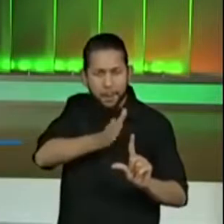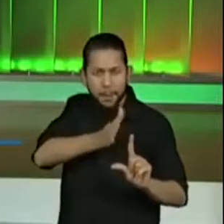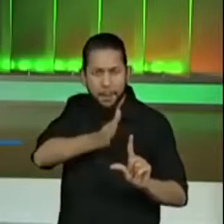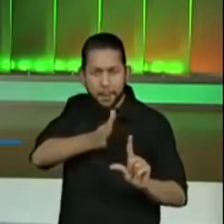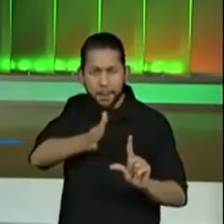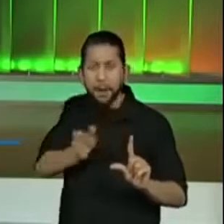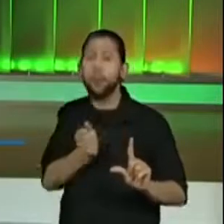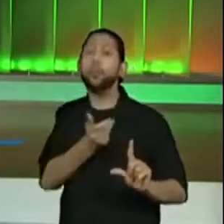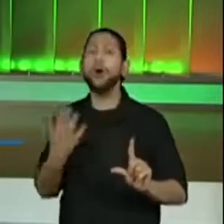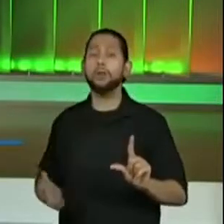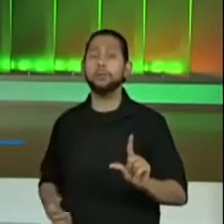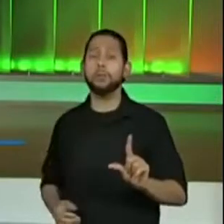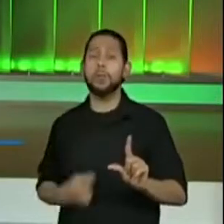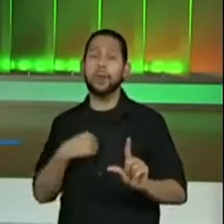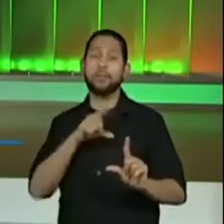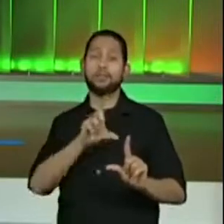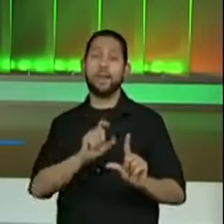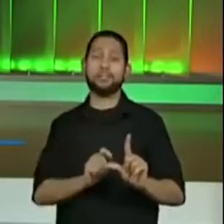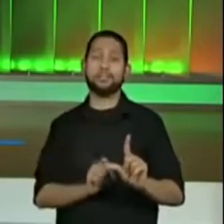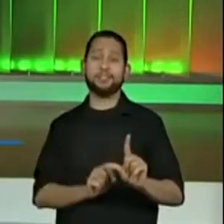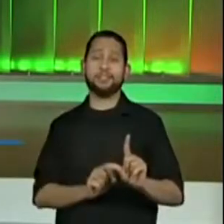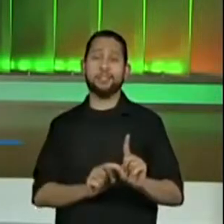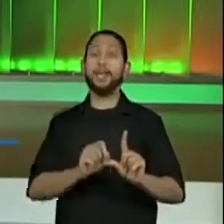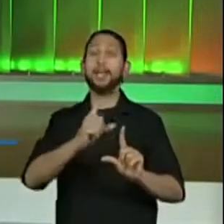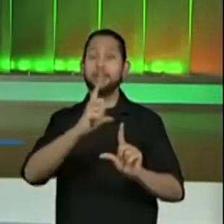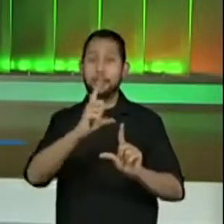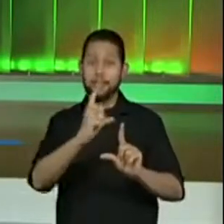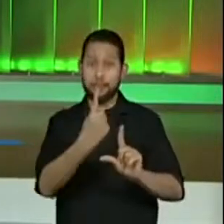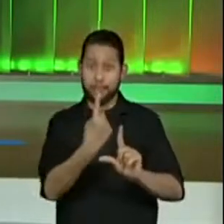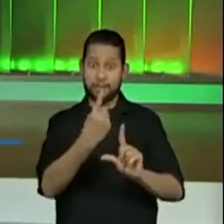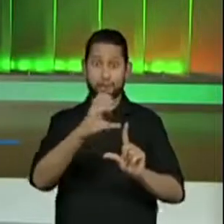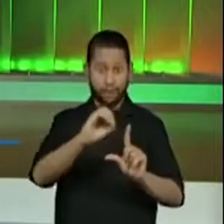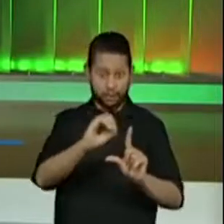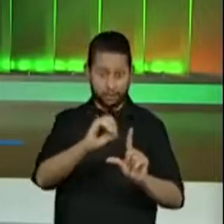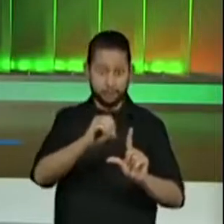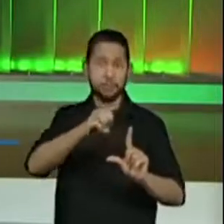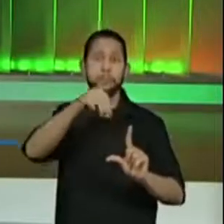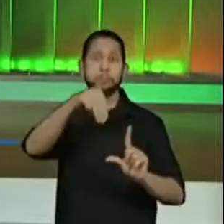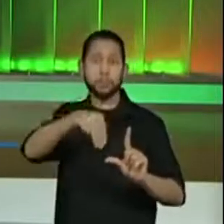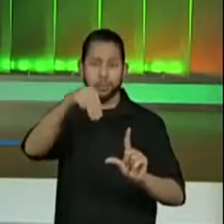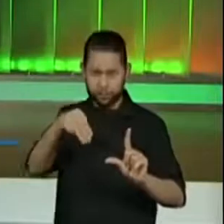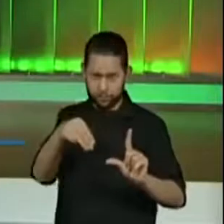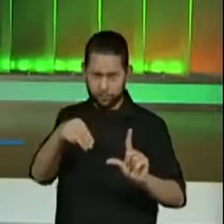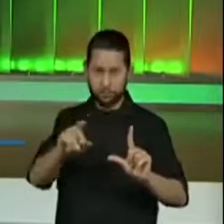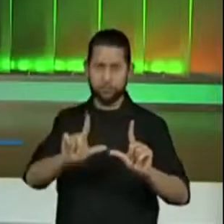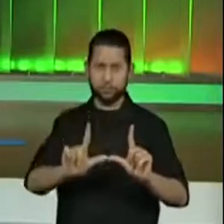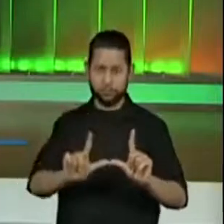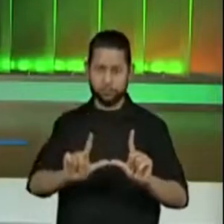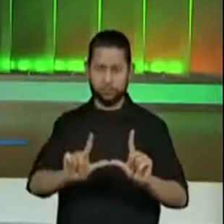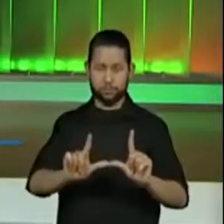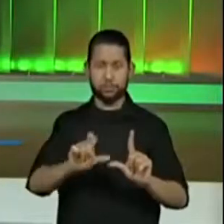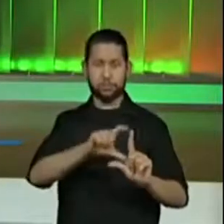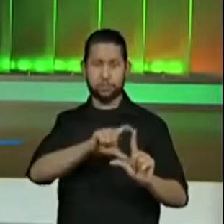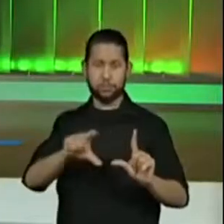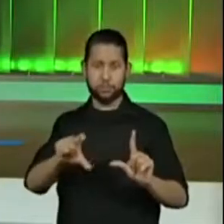centímetro. professora Linda falou que o aluno Arthur falou 10 milímetros. Certinho, Arthur. Muito bem.